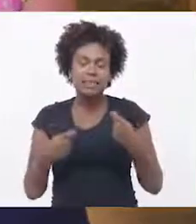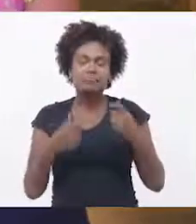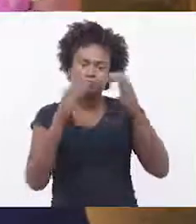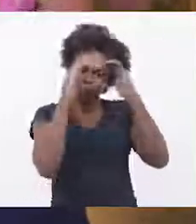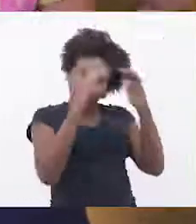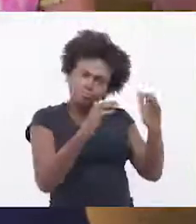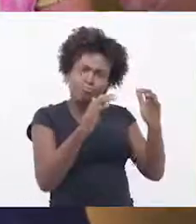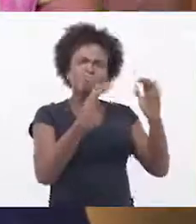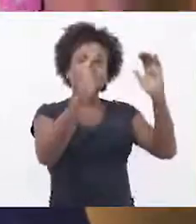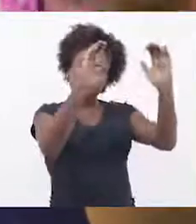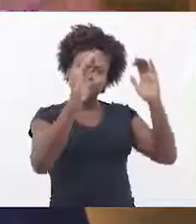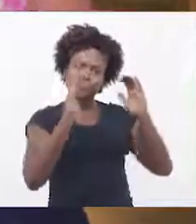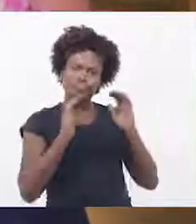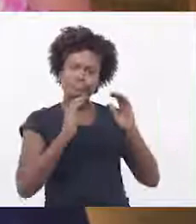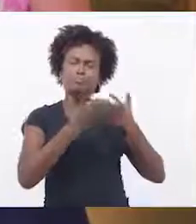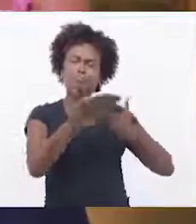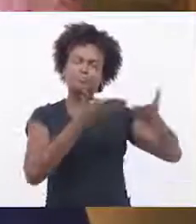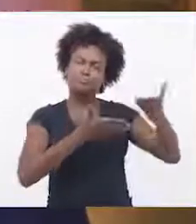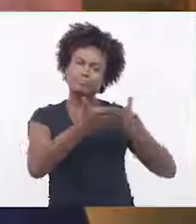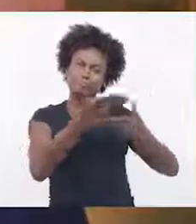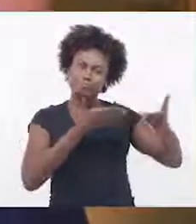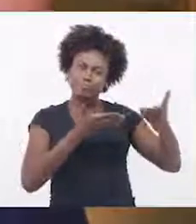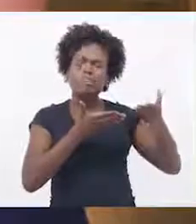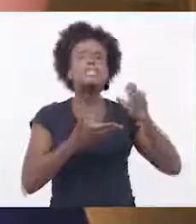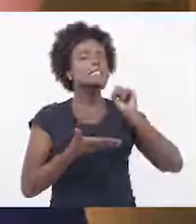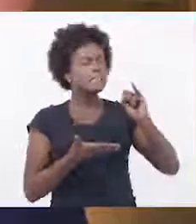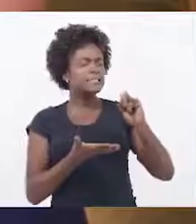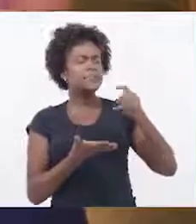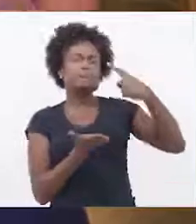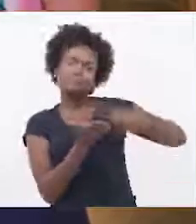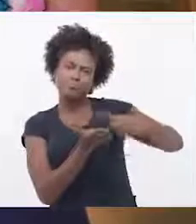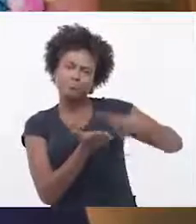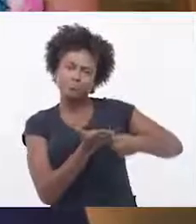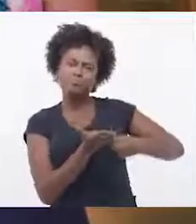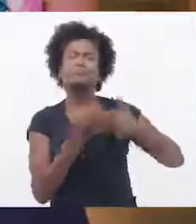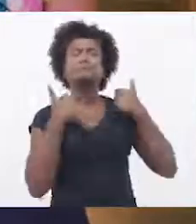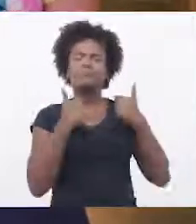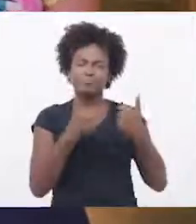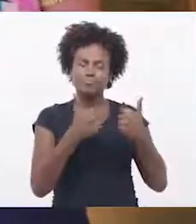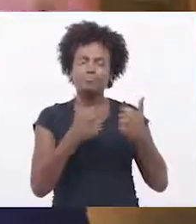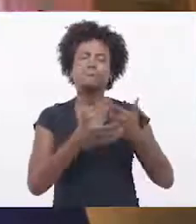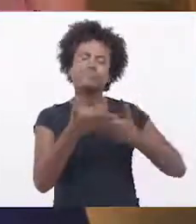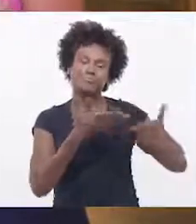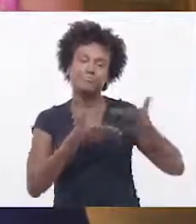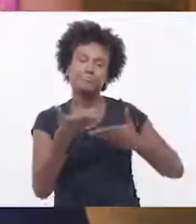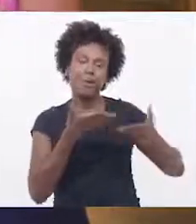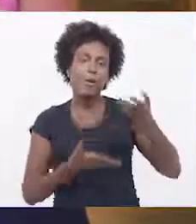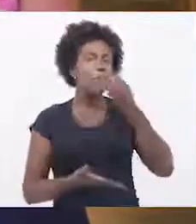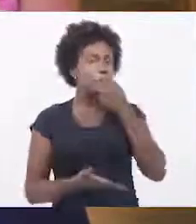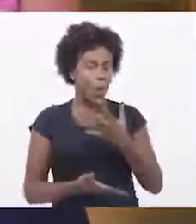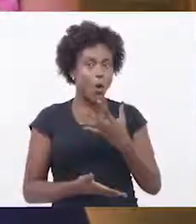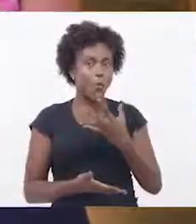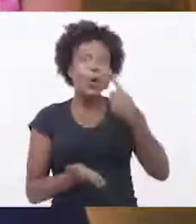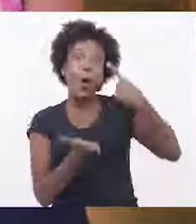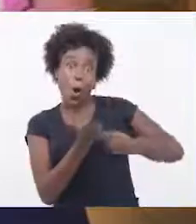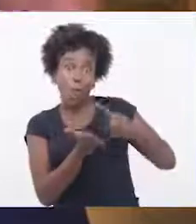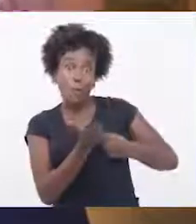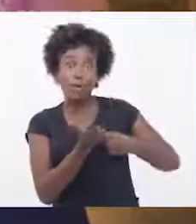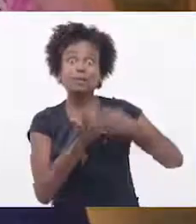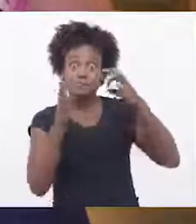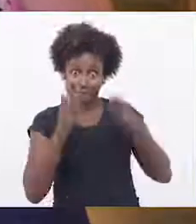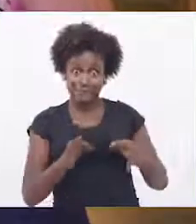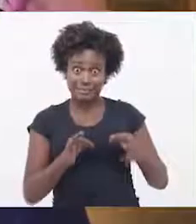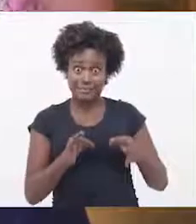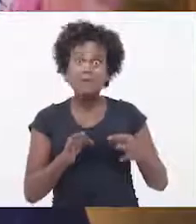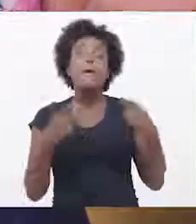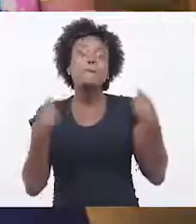voluntário. Então, voluntariado é uma via de mão dupla. Se eu estou comprometida com ele, ele está comprometido comigo. E depois de eu estar comprometido com esse voluntário,